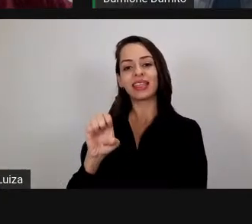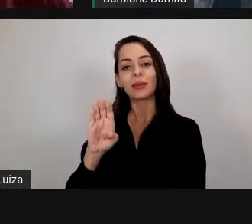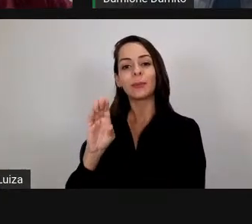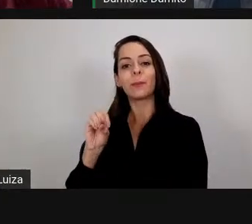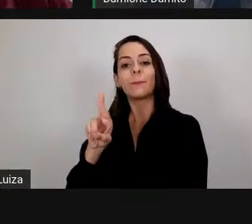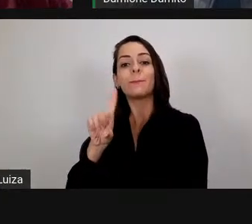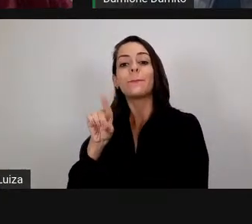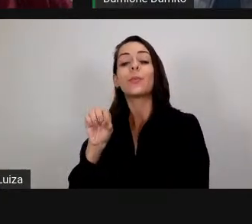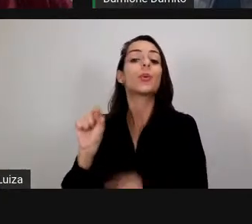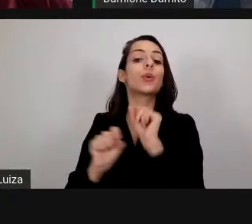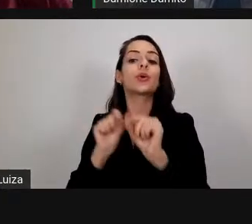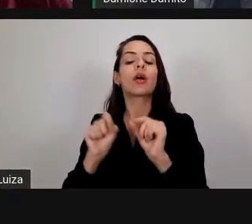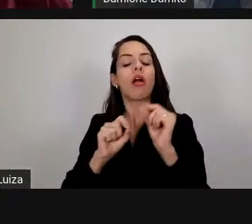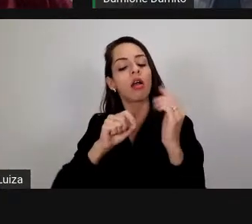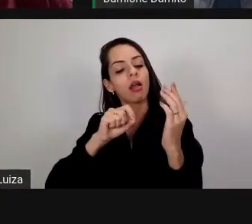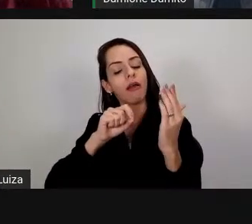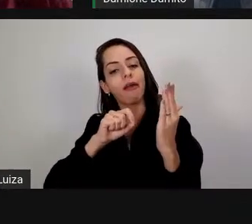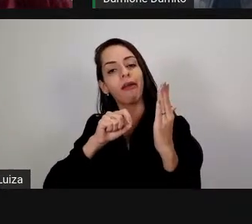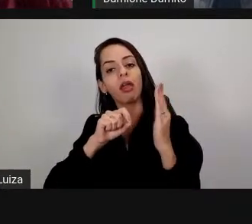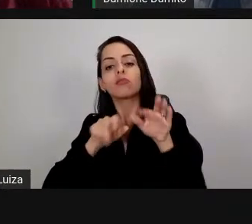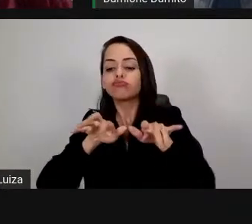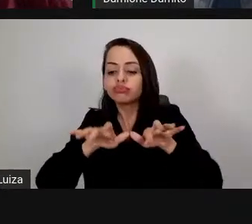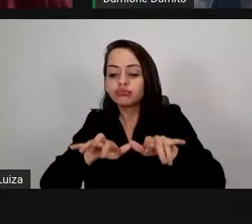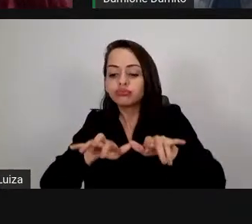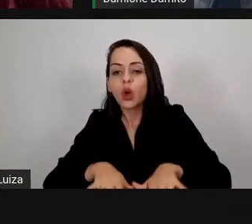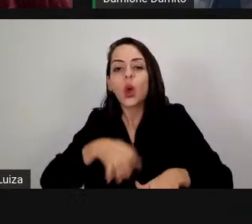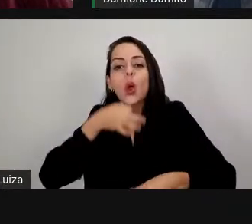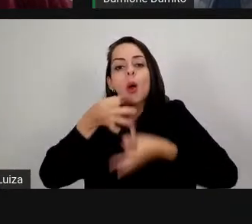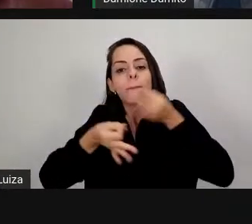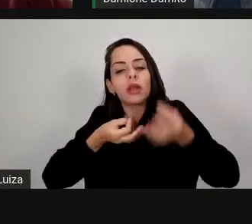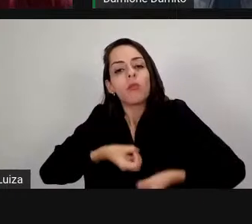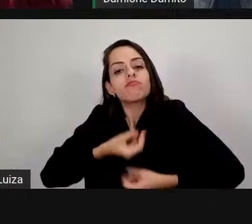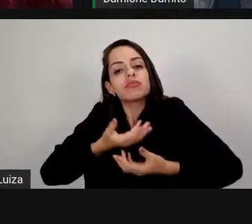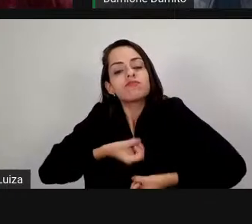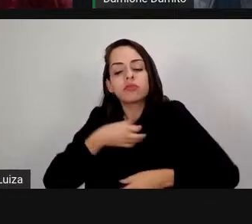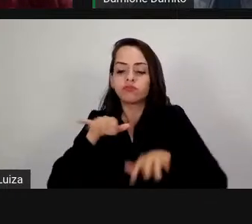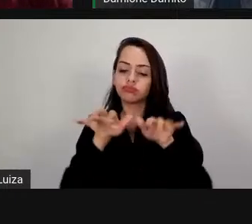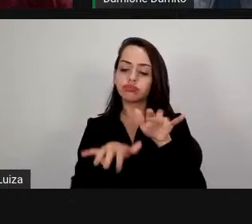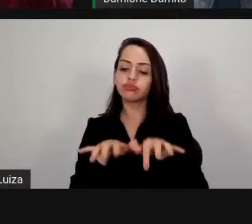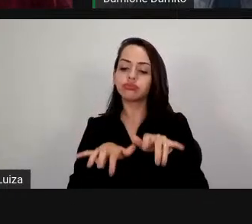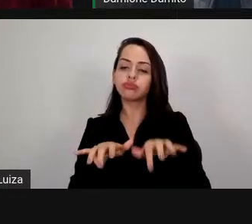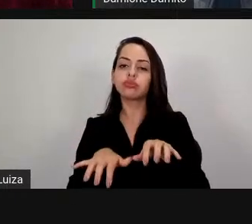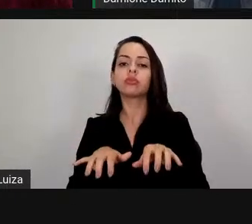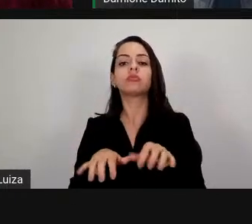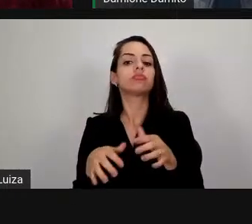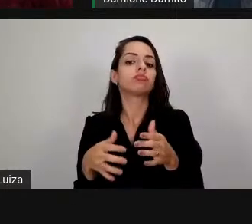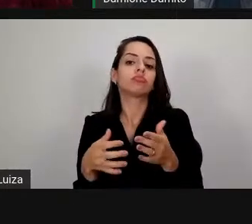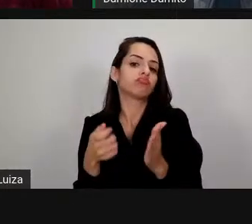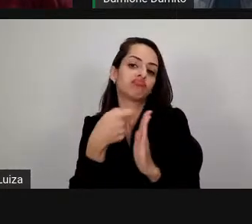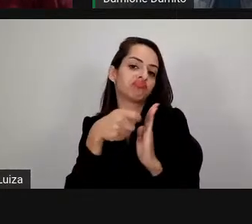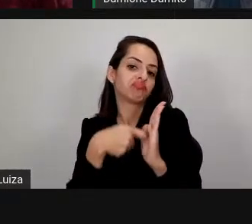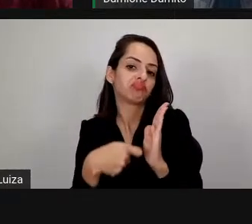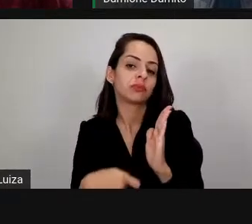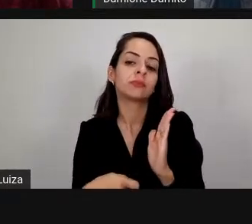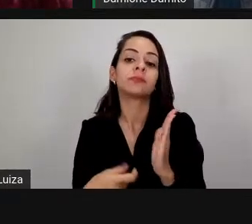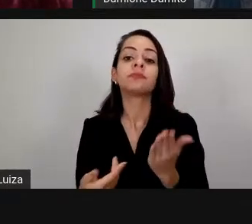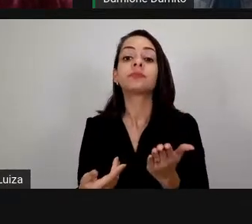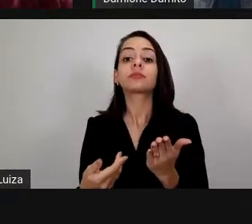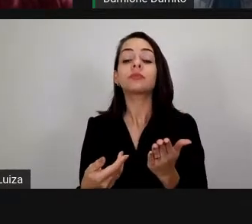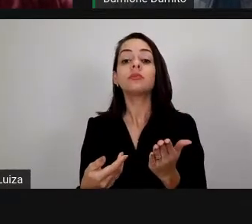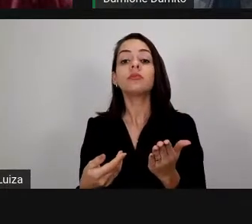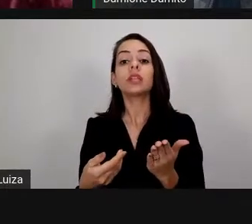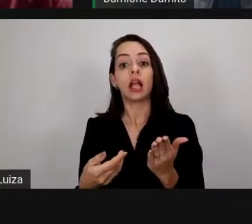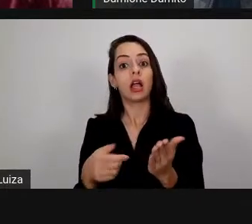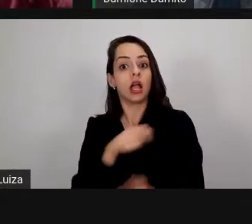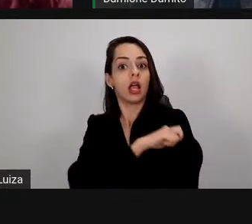trabalho e você consegue efetivamente avaliar o qual foi e como foi o aprendizado do